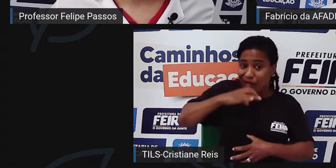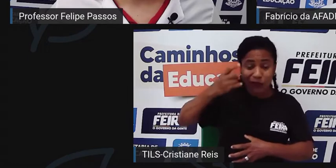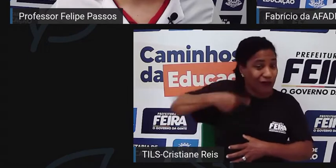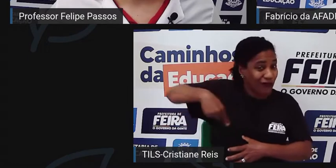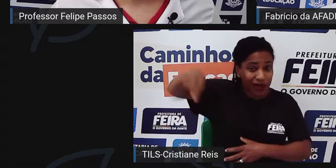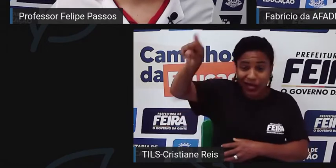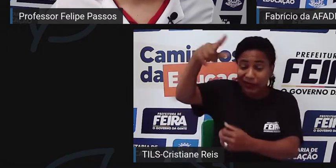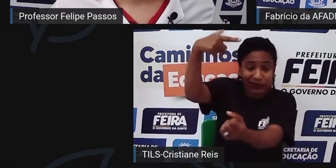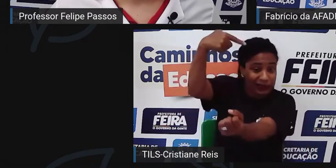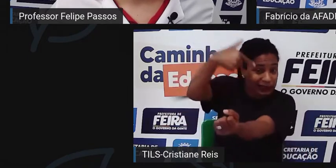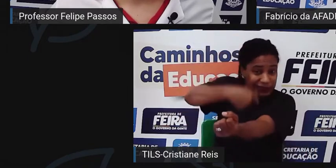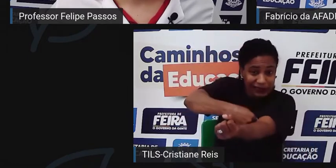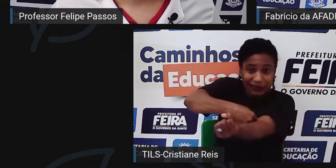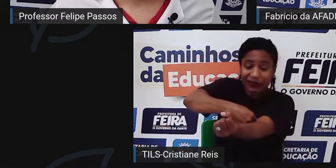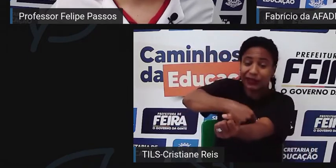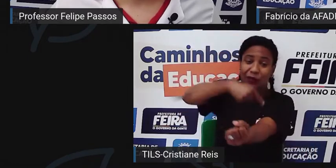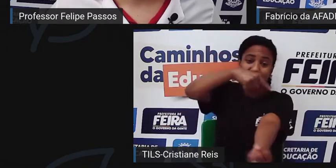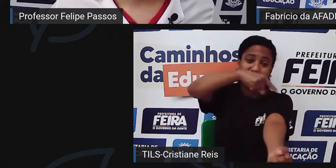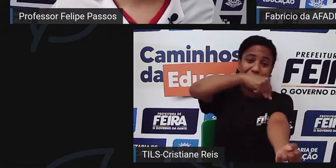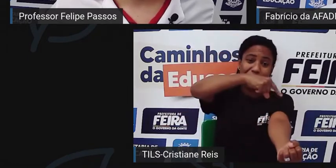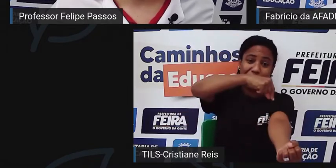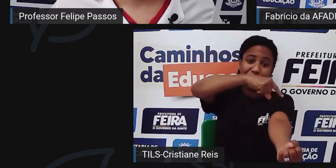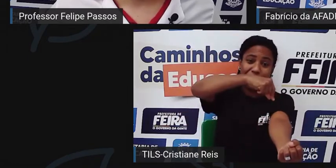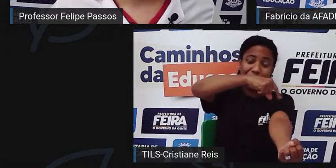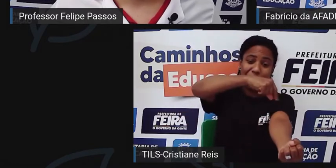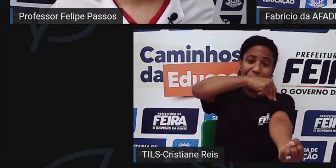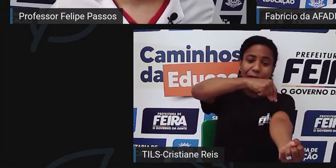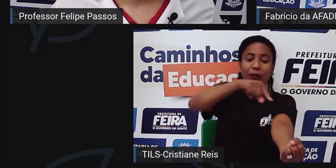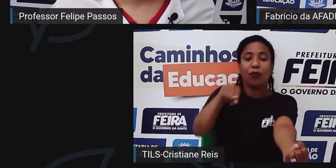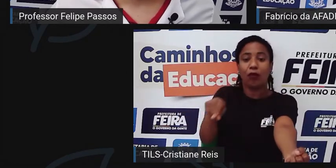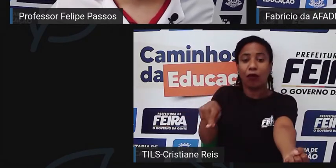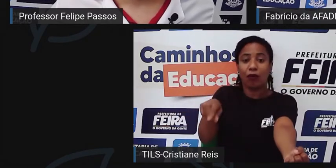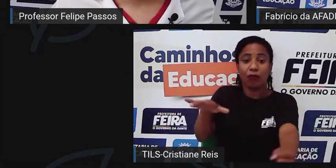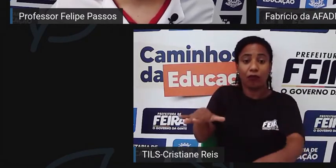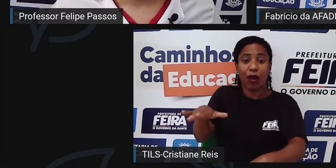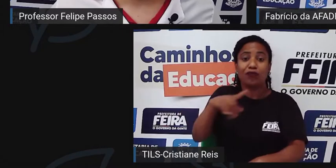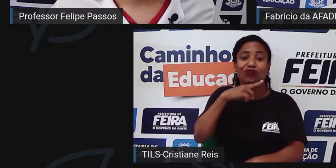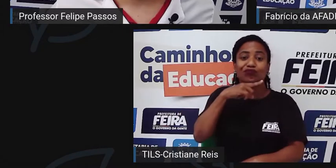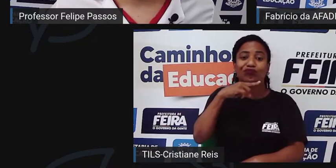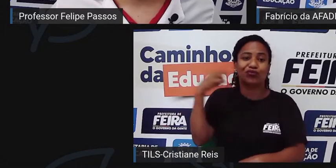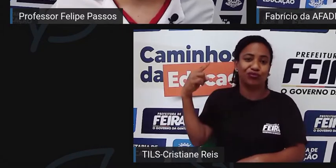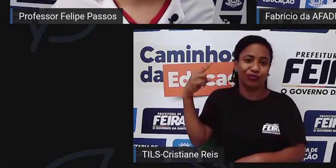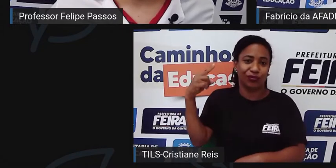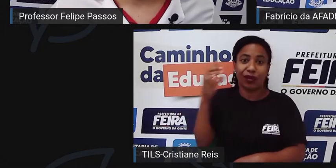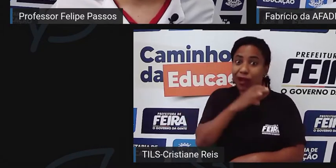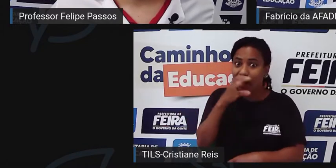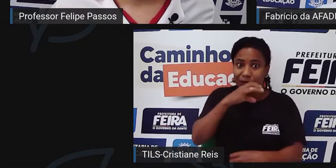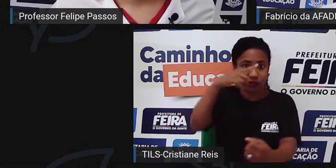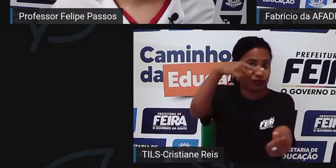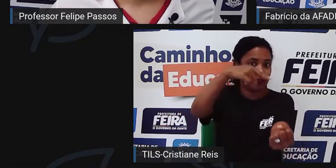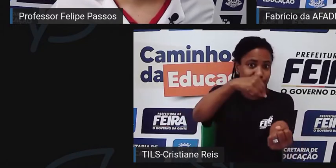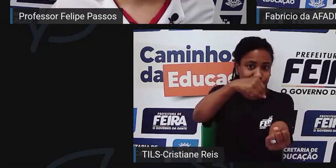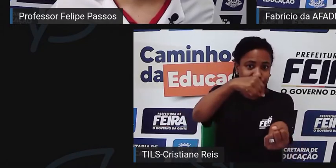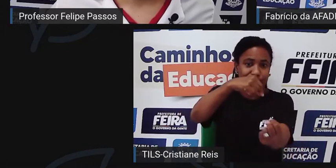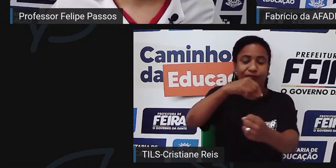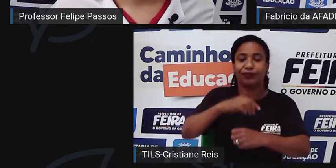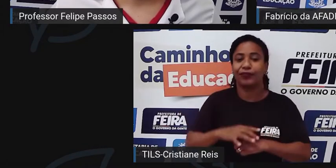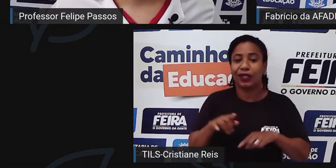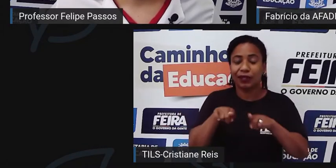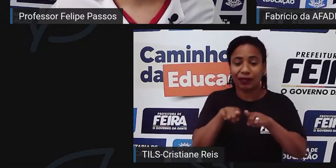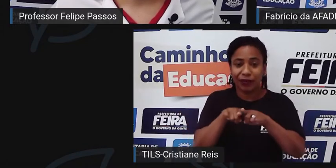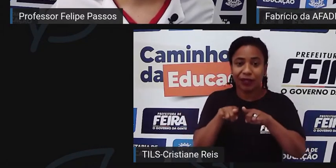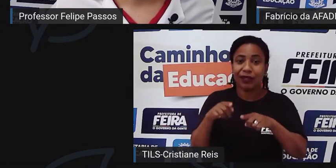imediatamente. A gente tem também, Felipe, a questão nas crianças do derrame,